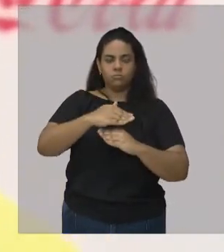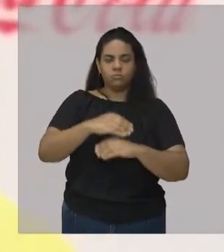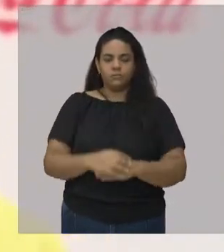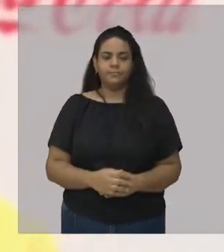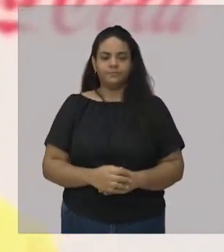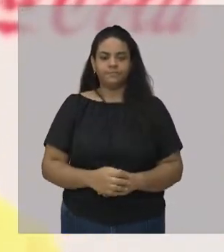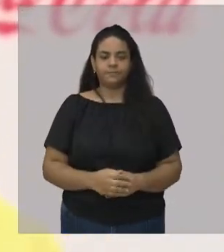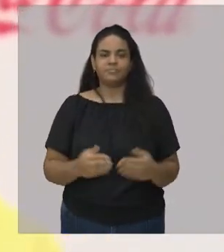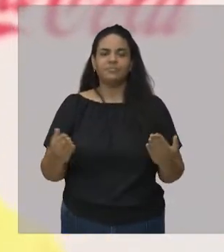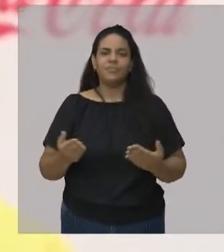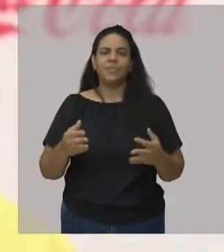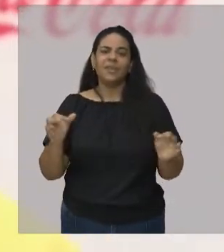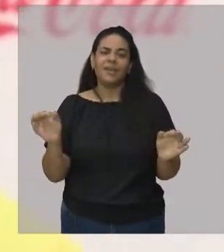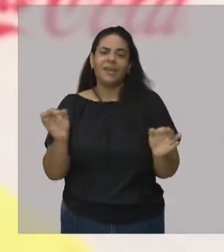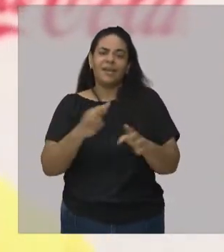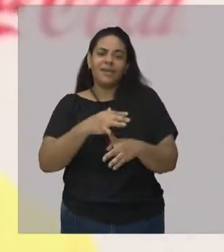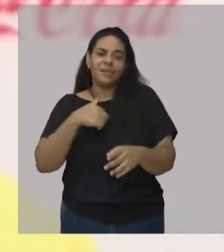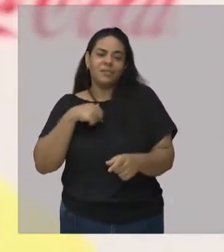Mas estou feliz.